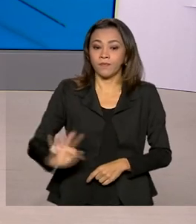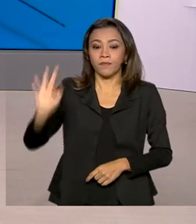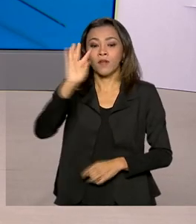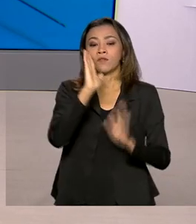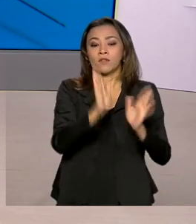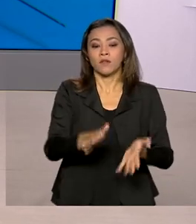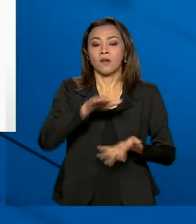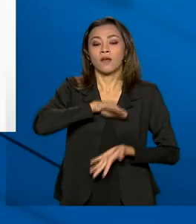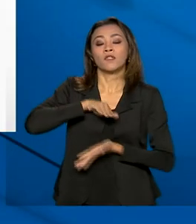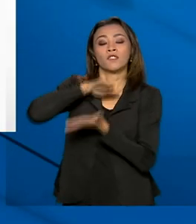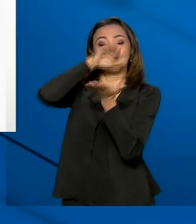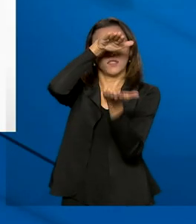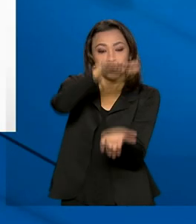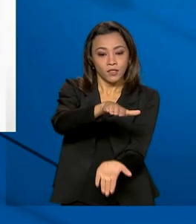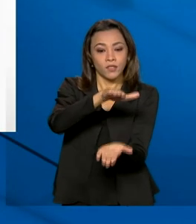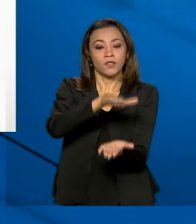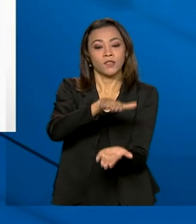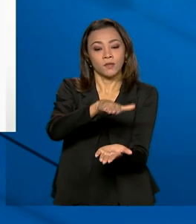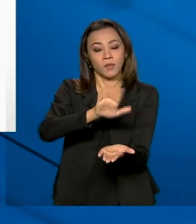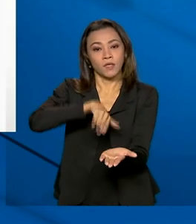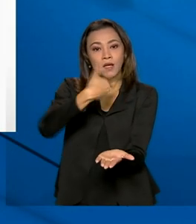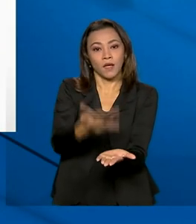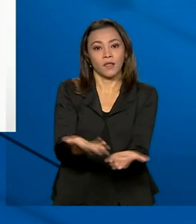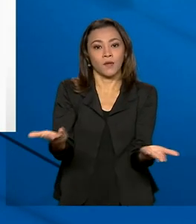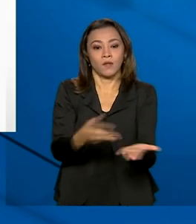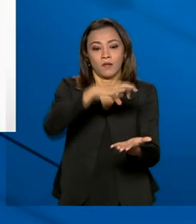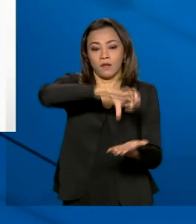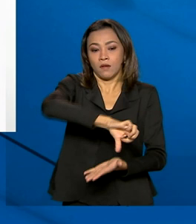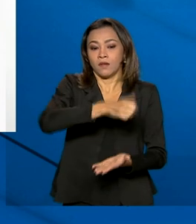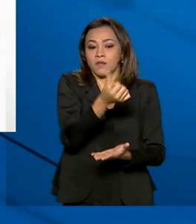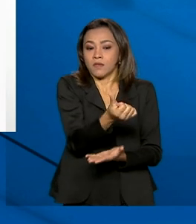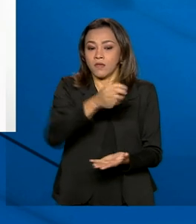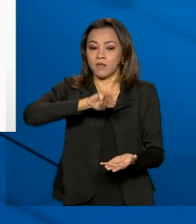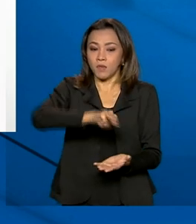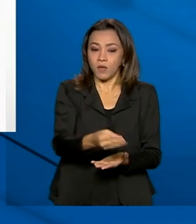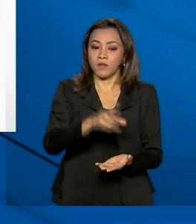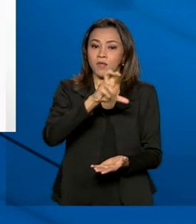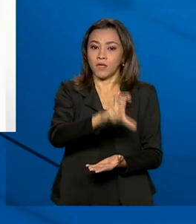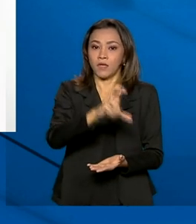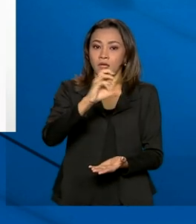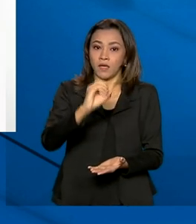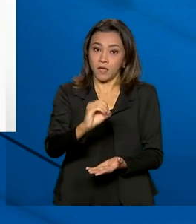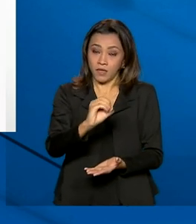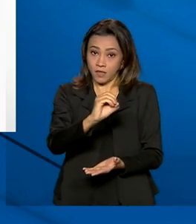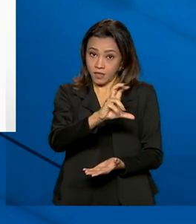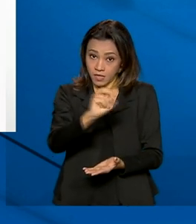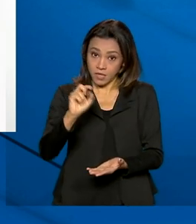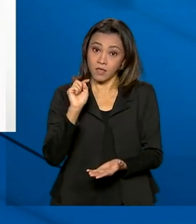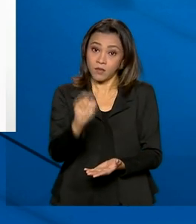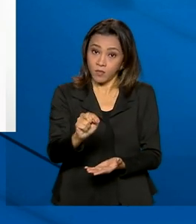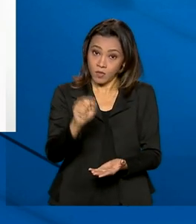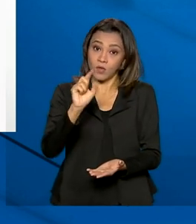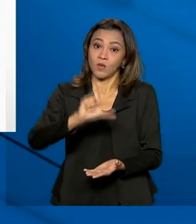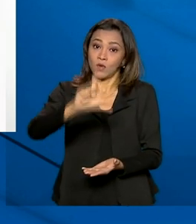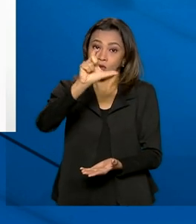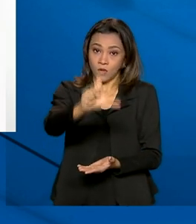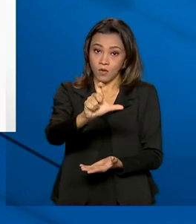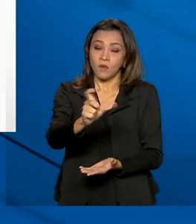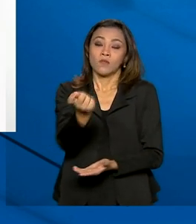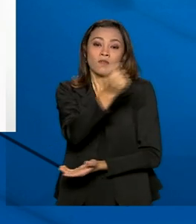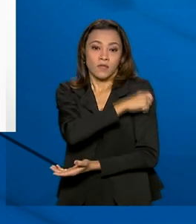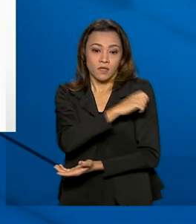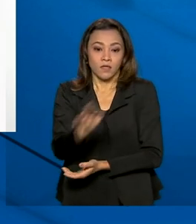distribuídas pelo Ministério da Saúde até agora 96 milhões e 500 mil doses de vacina contra a Covid-19.